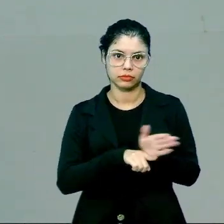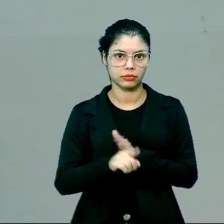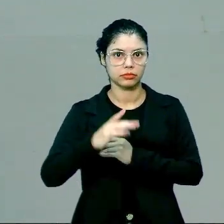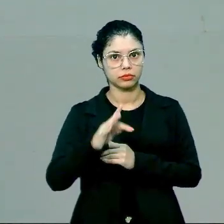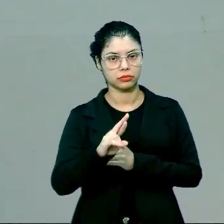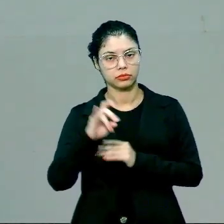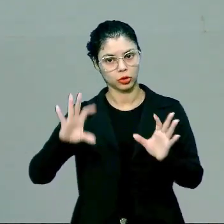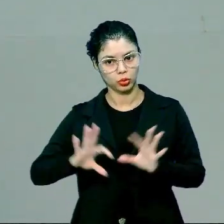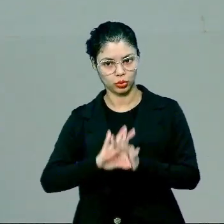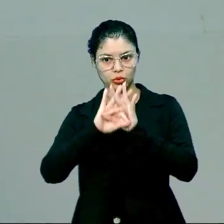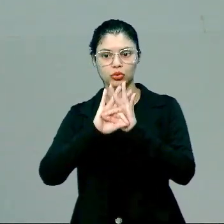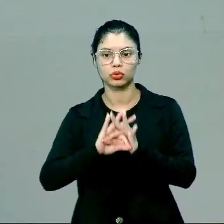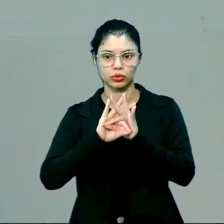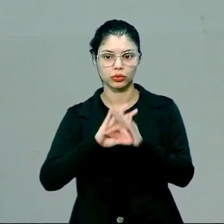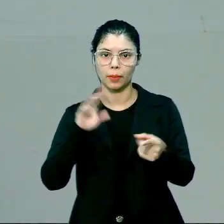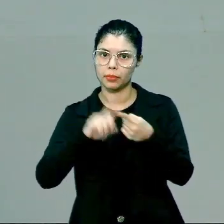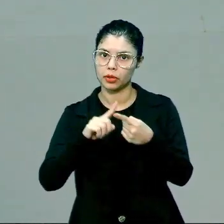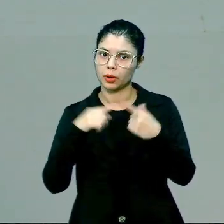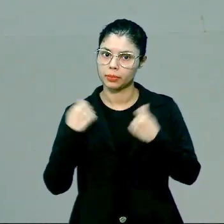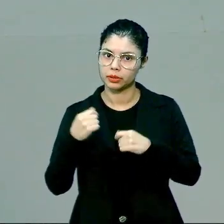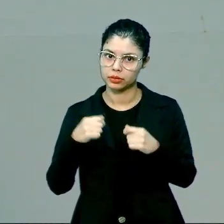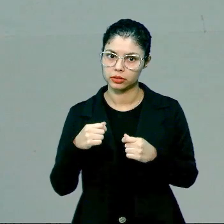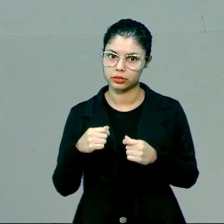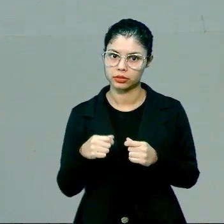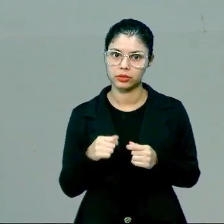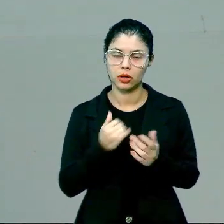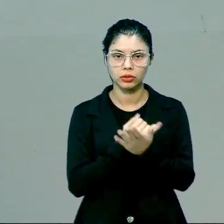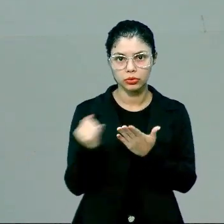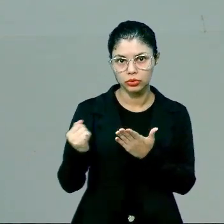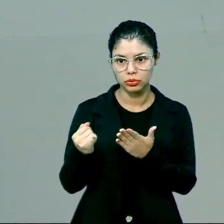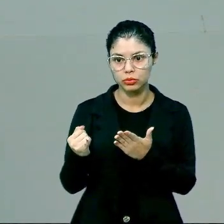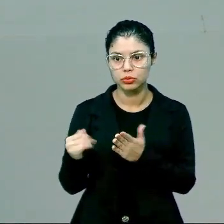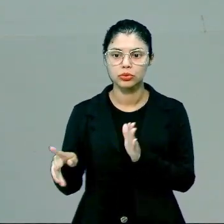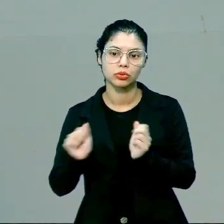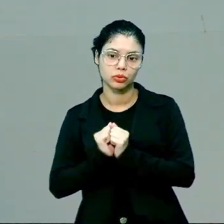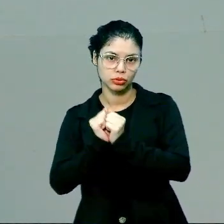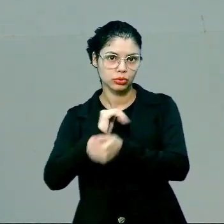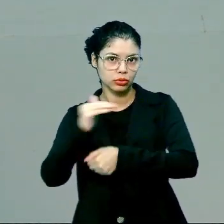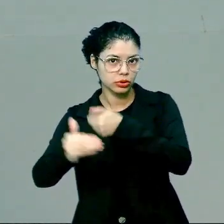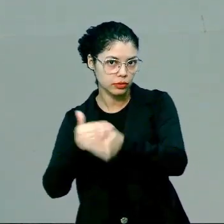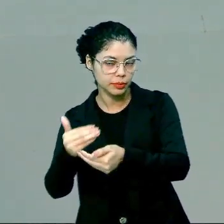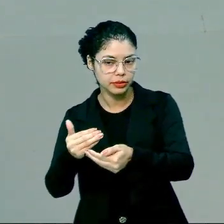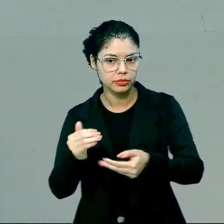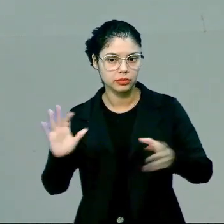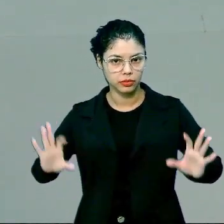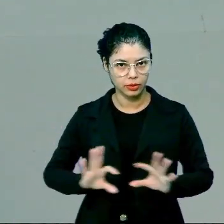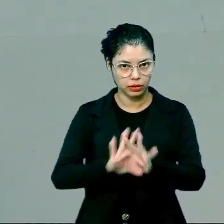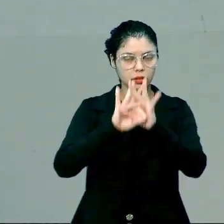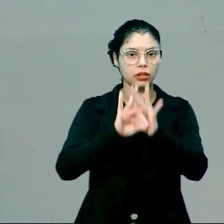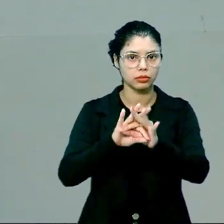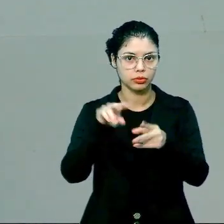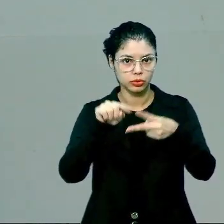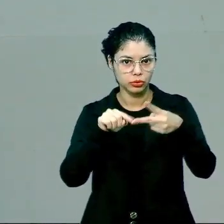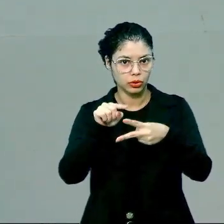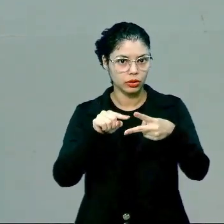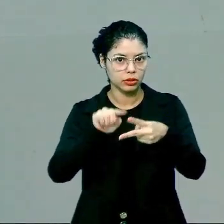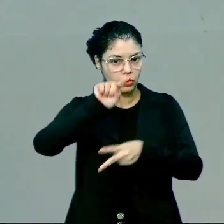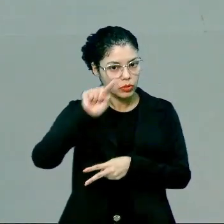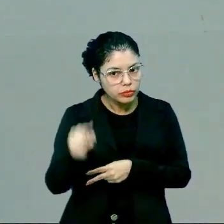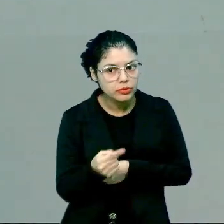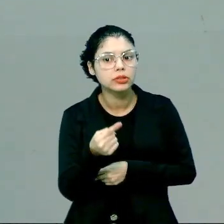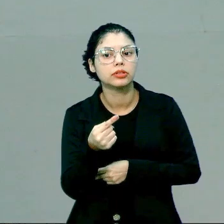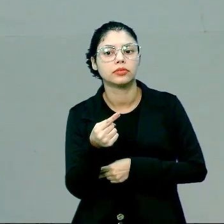vários conectivos, porque eu tenho que fazer um gancho entre a introdução e o desenvolvimento. E aí, depois desse conectivo, eu faço uma